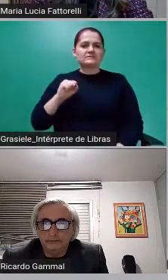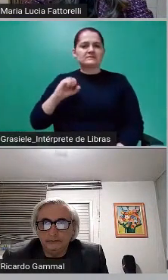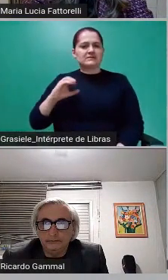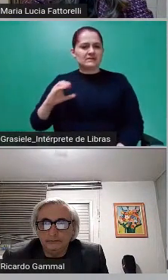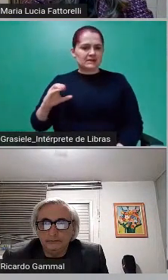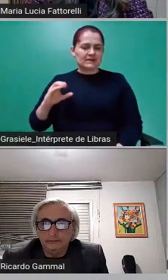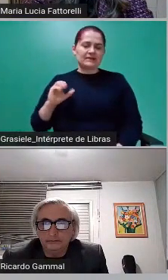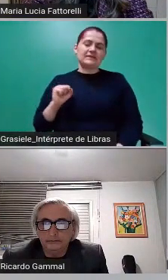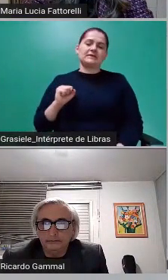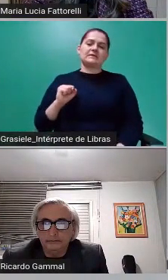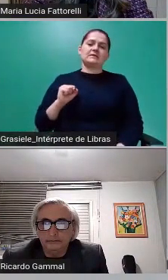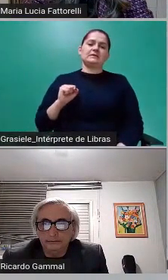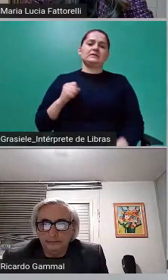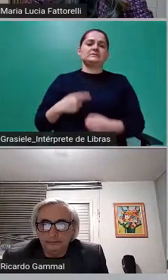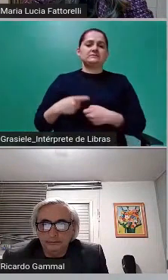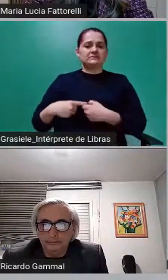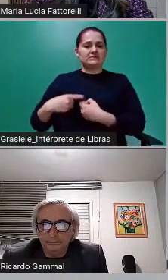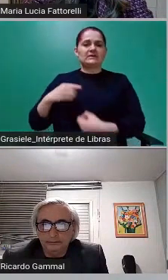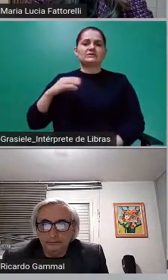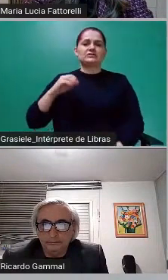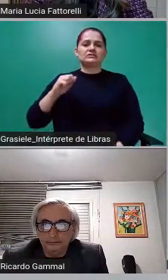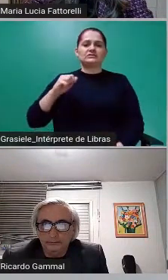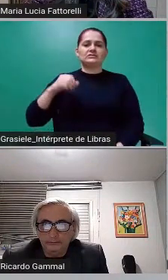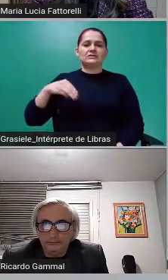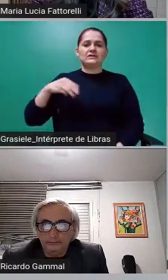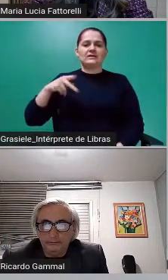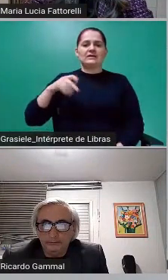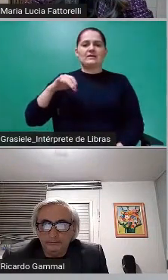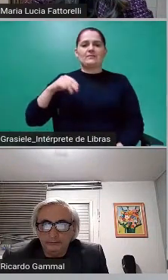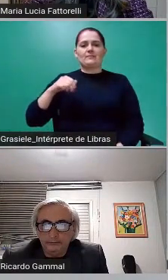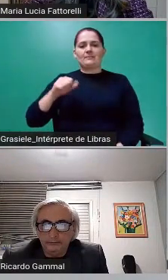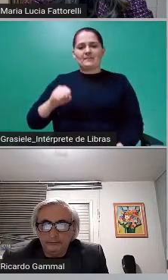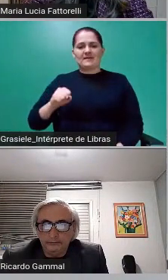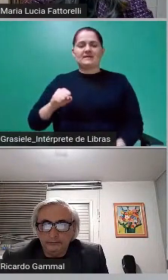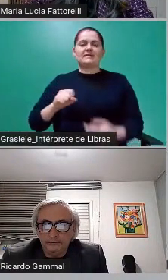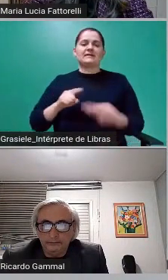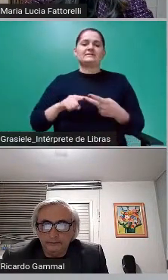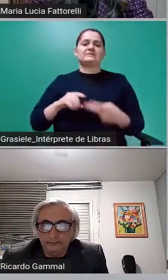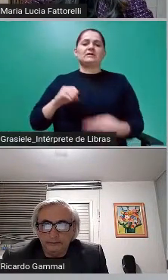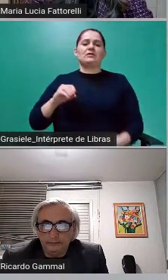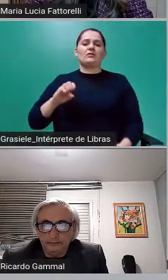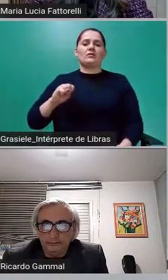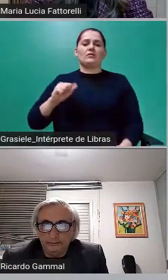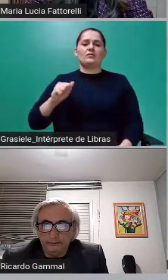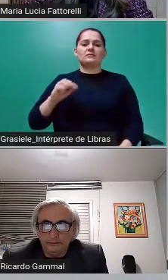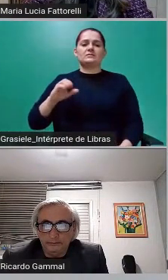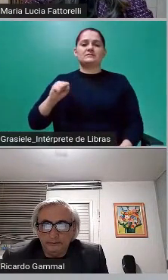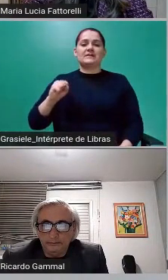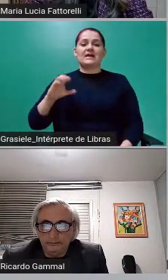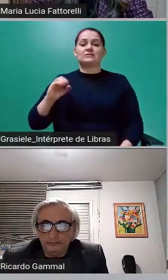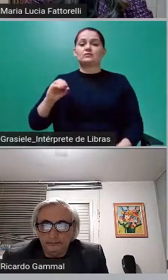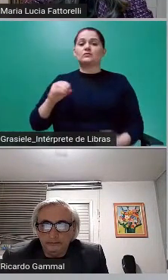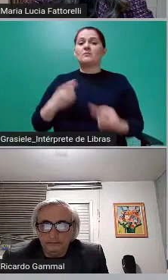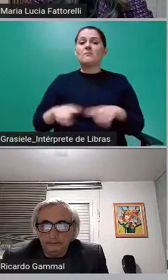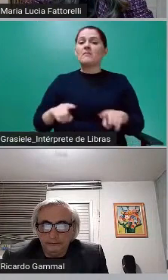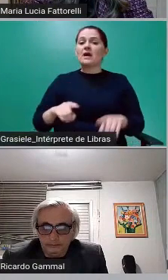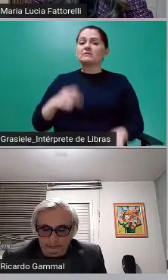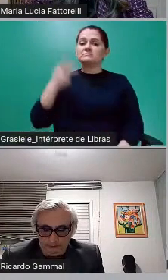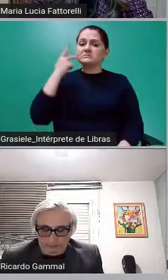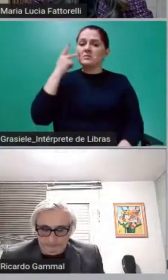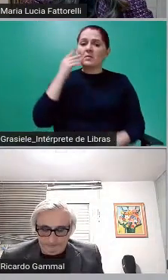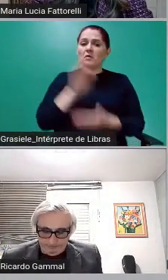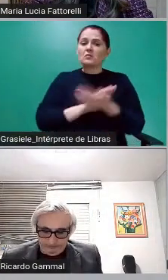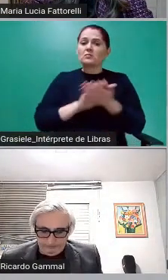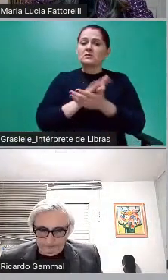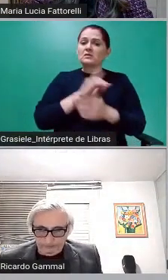os municípios de Campinas, de Osasco, menos os títulos da Prefeitura de São Paulo. Apesar